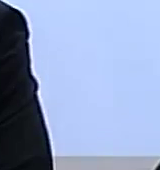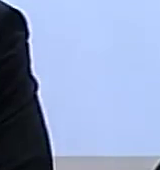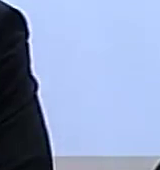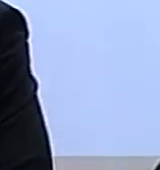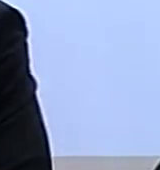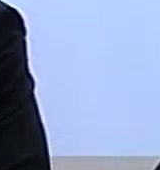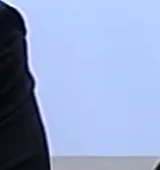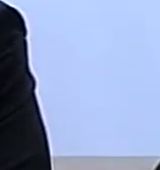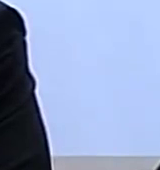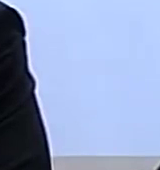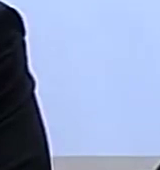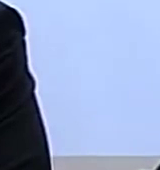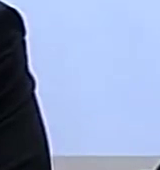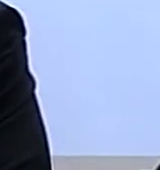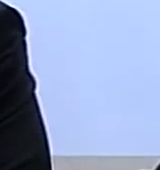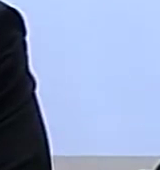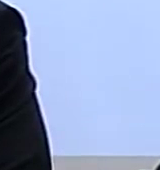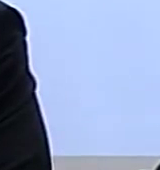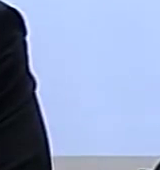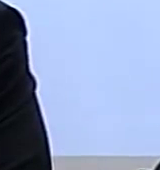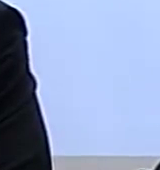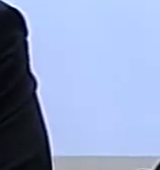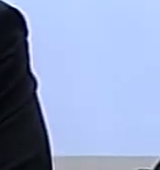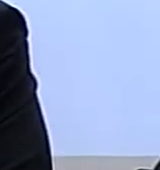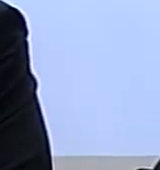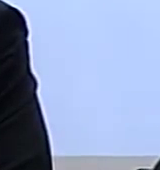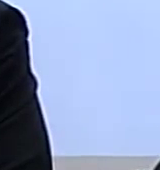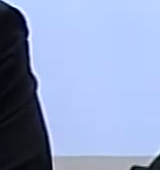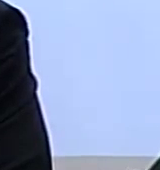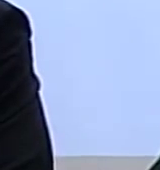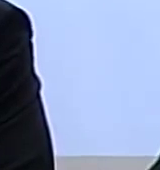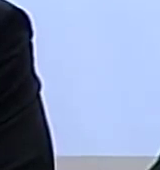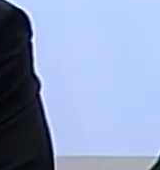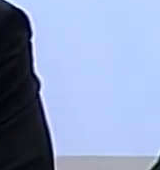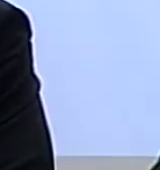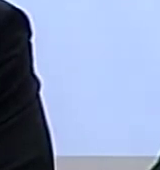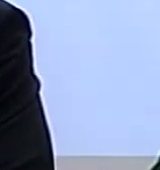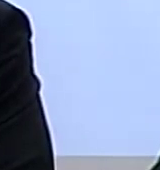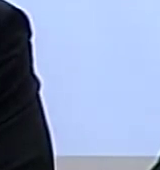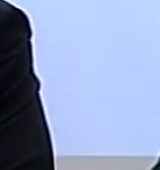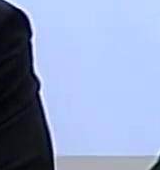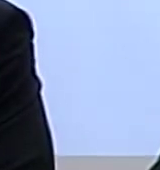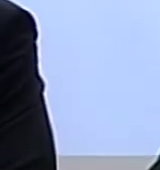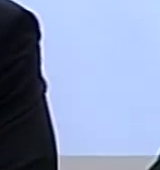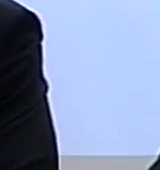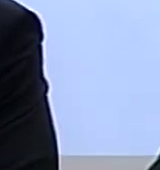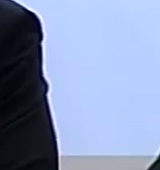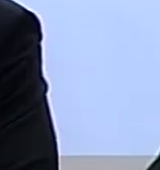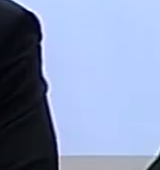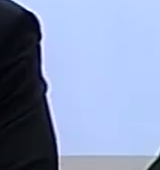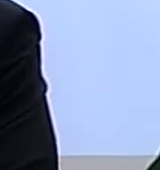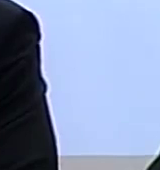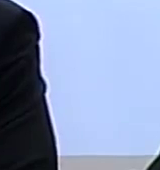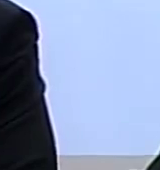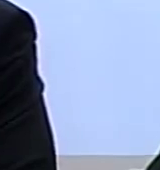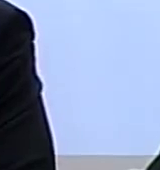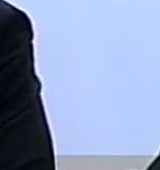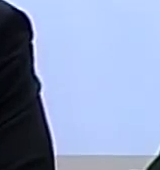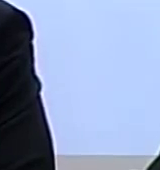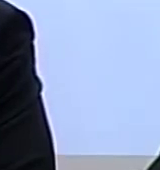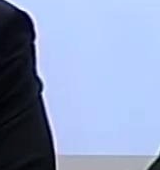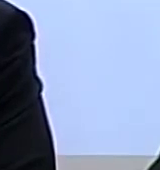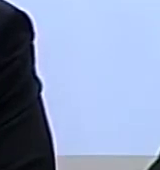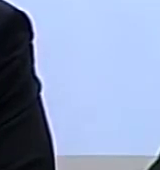Gleinwald, ele nos informara, também, que não só houve interceptação de conteúdo de e-mails